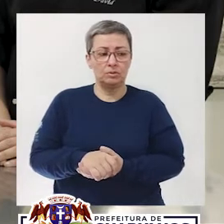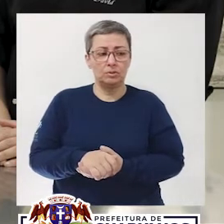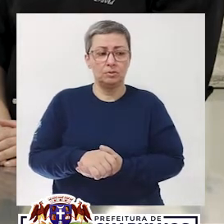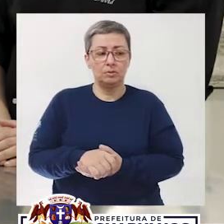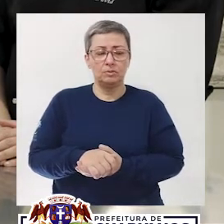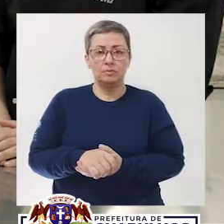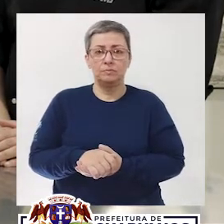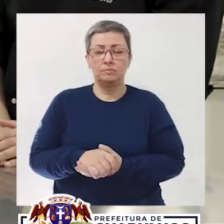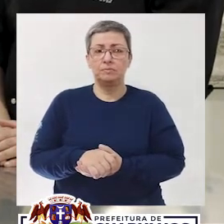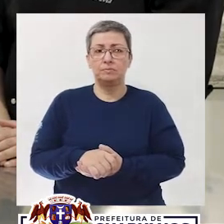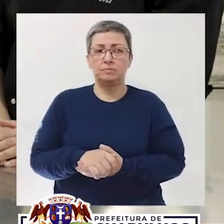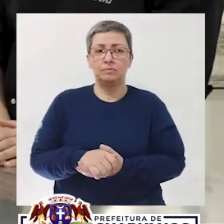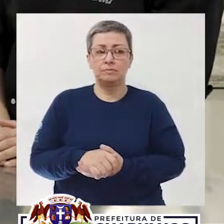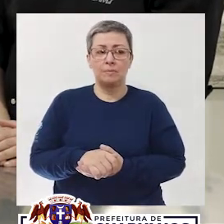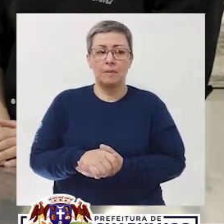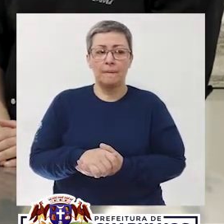Mistura ela. misturando.